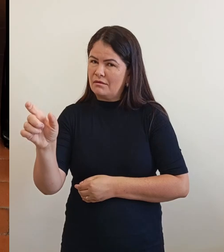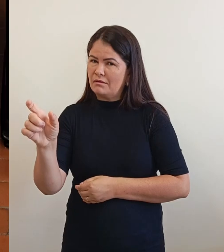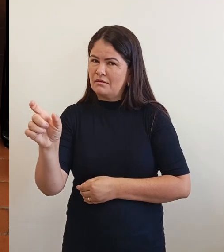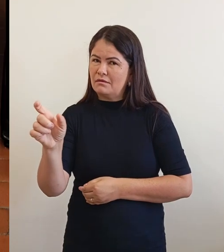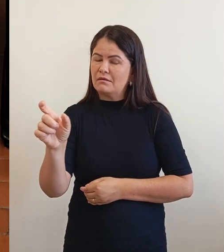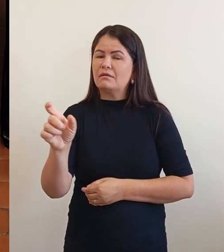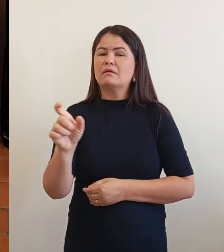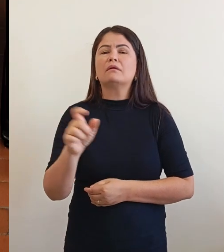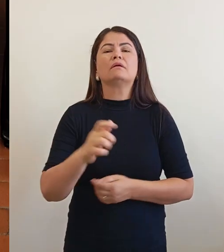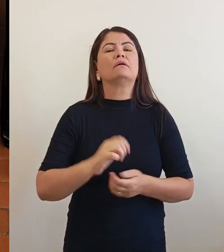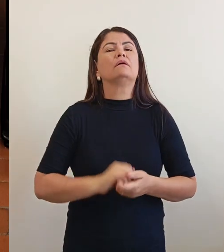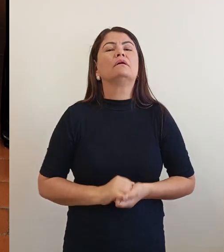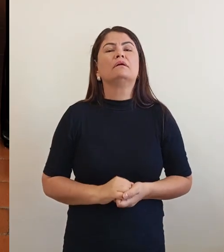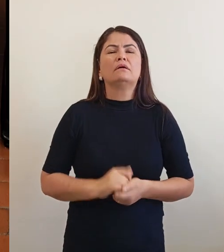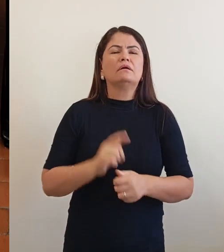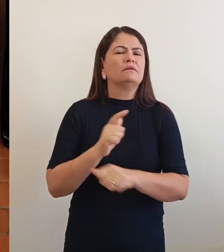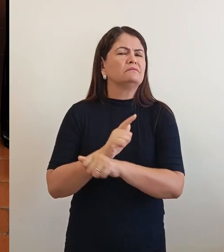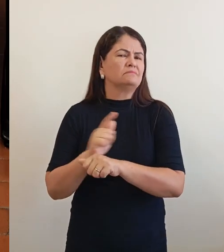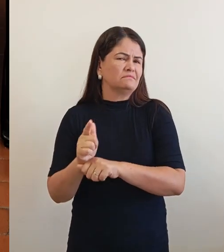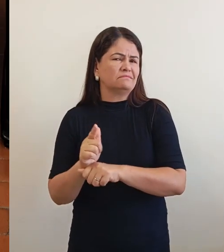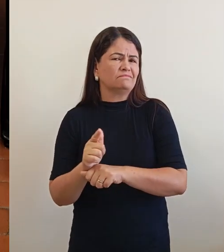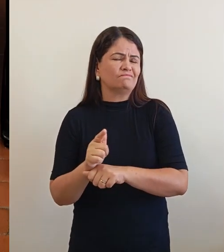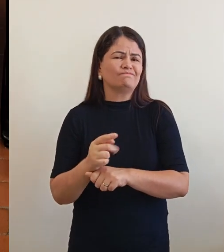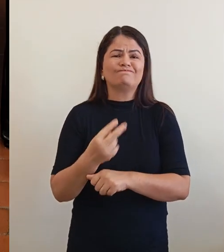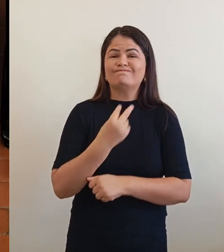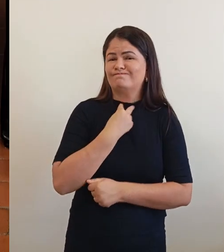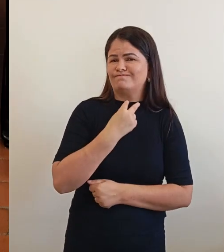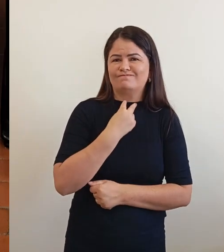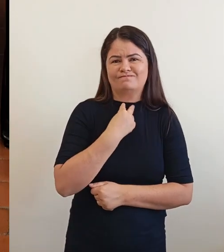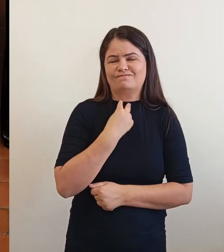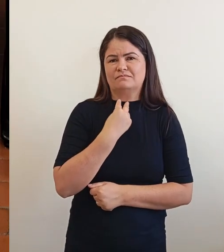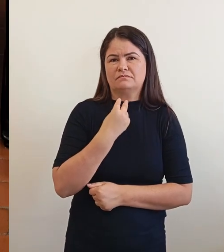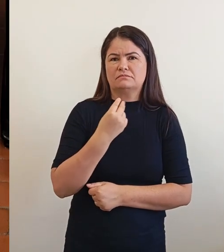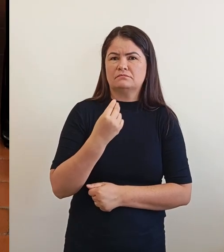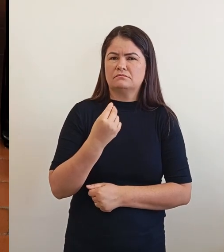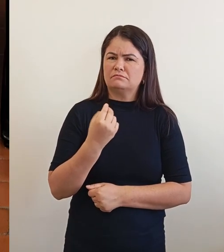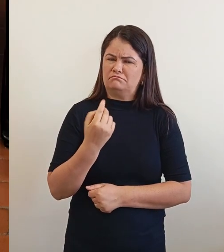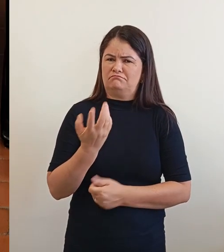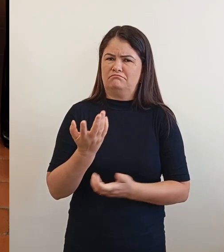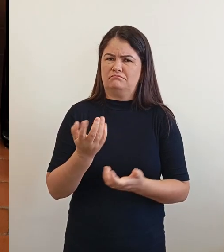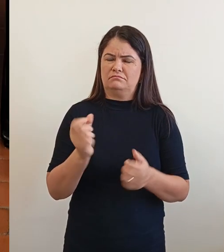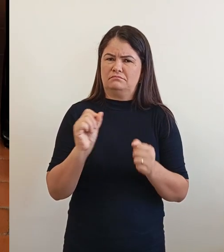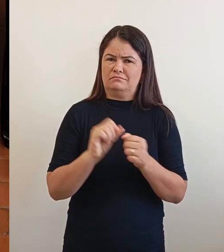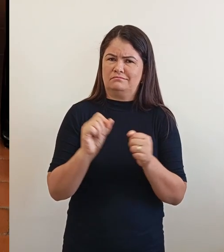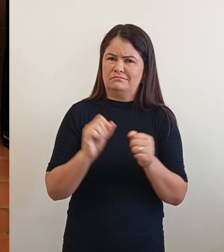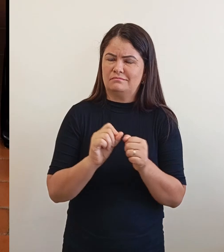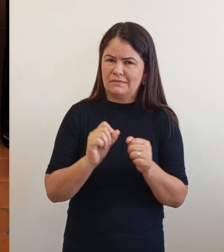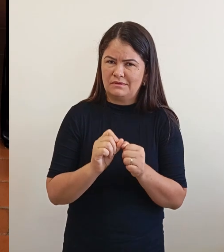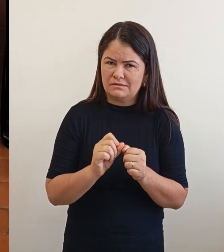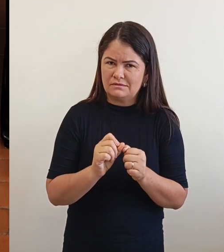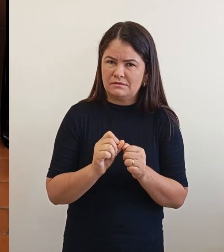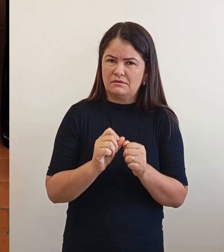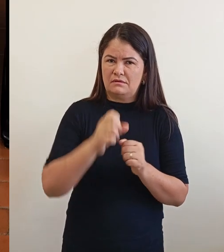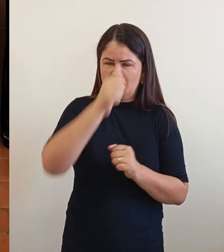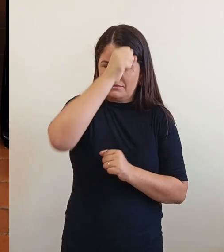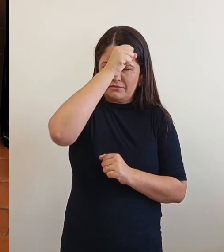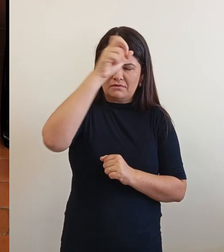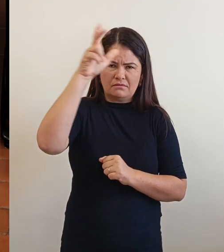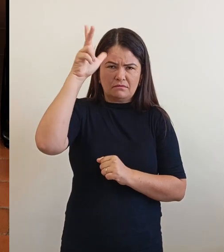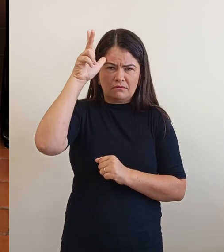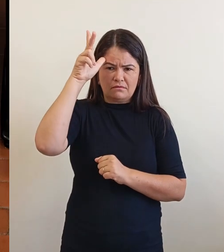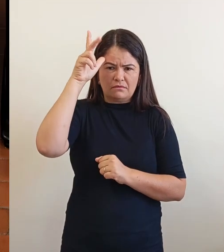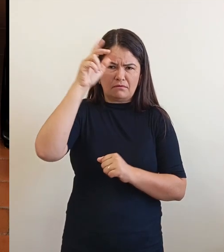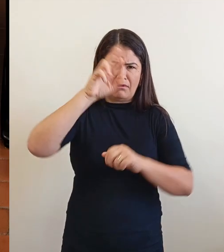Então, o gestor, ele não pode chegar para fazer a prefeitura de cabide de emprego.